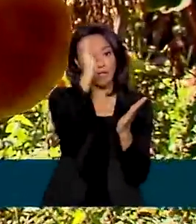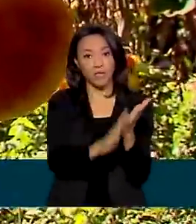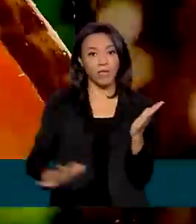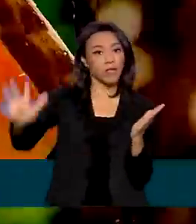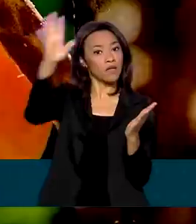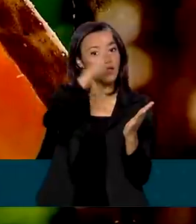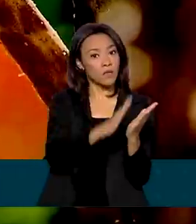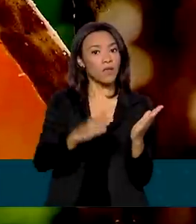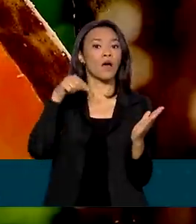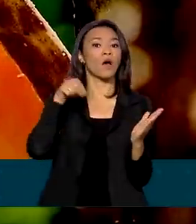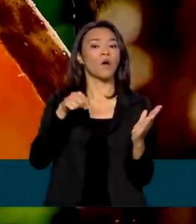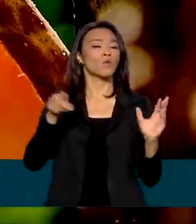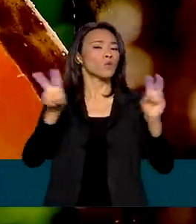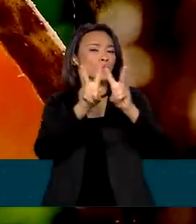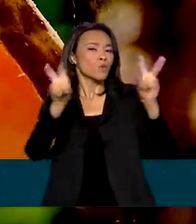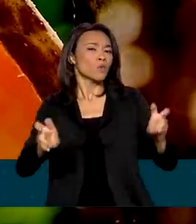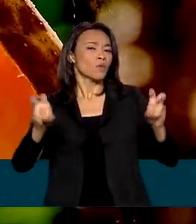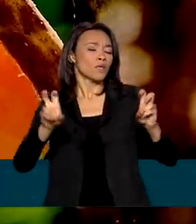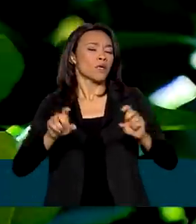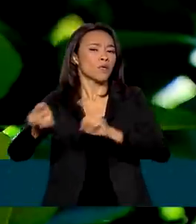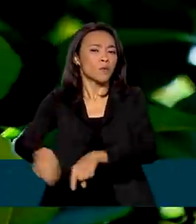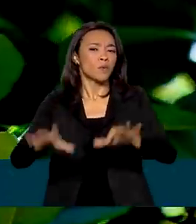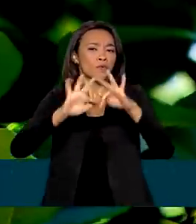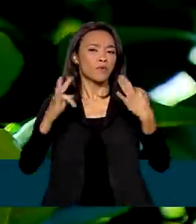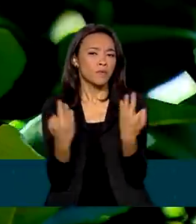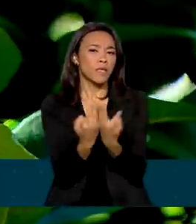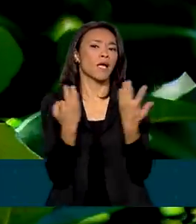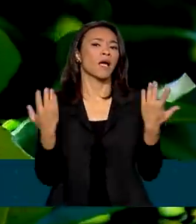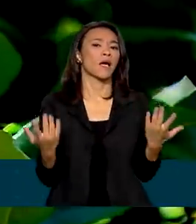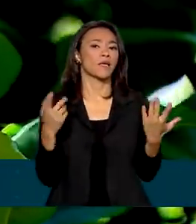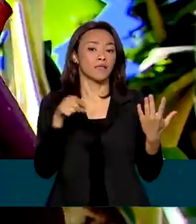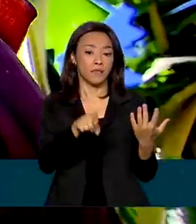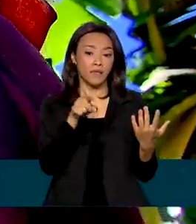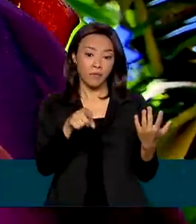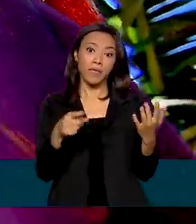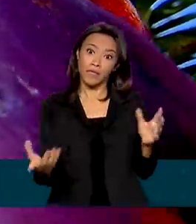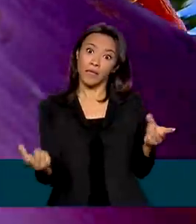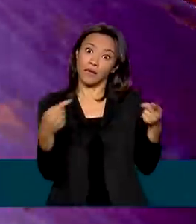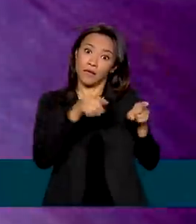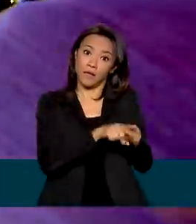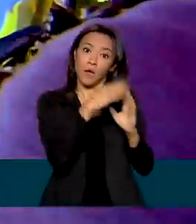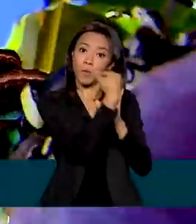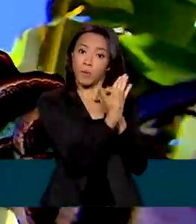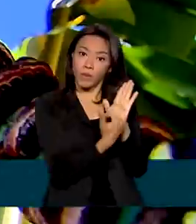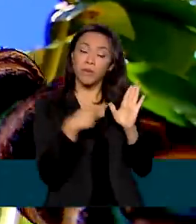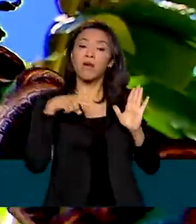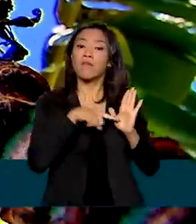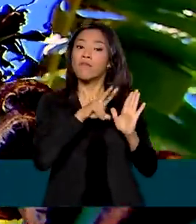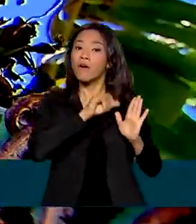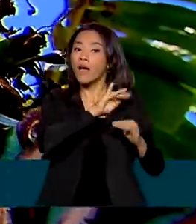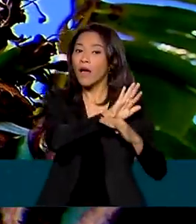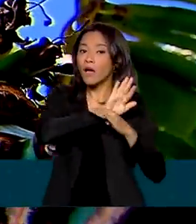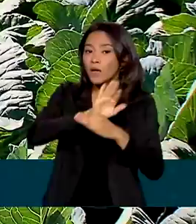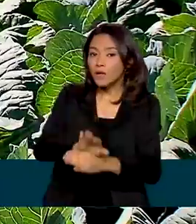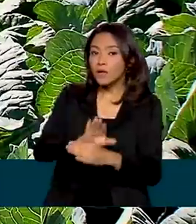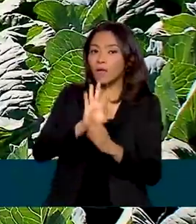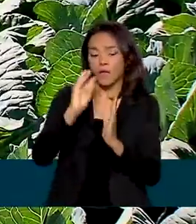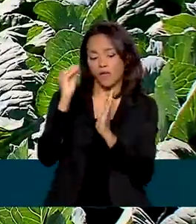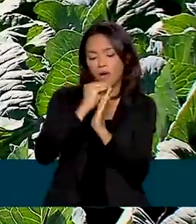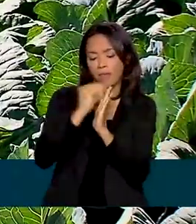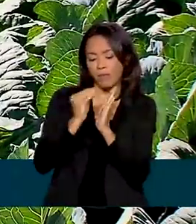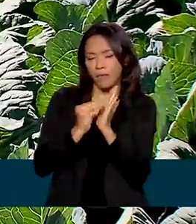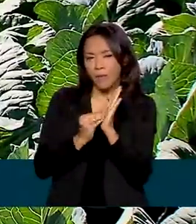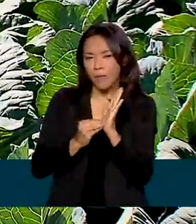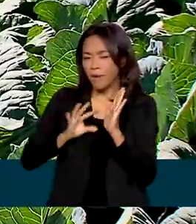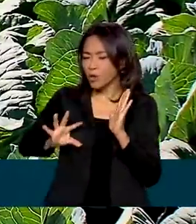Familiares em relação à atual declaração de aptidão ao Pronaf é que ele vai permitir cadastramento de